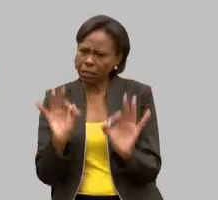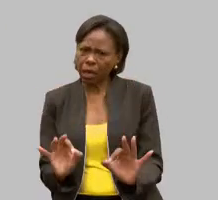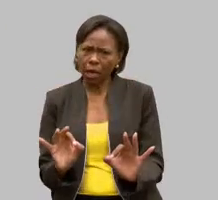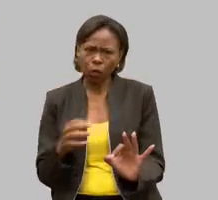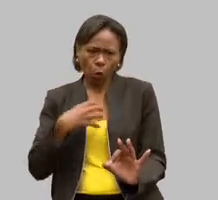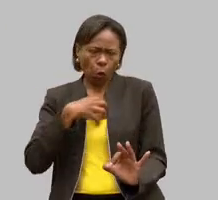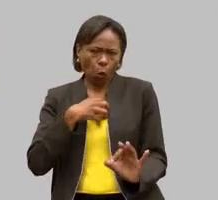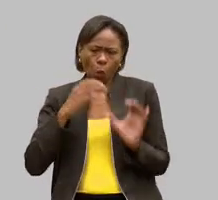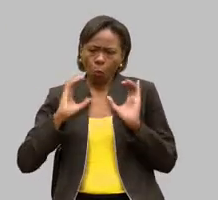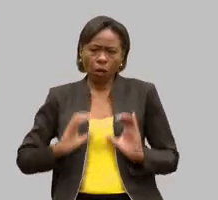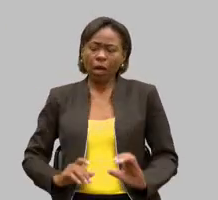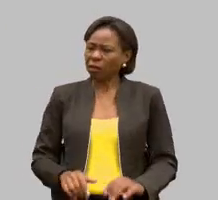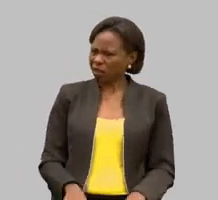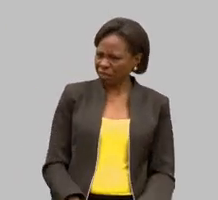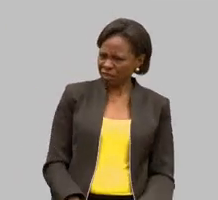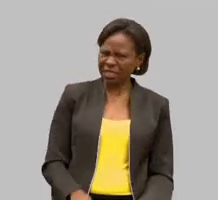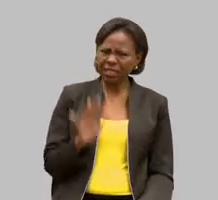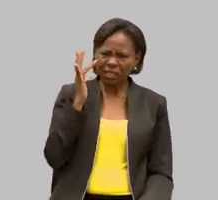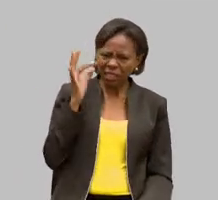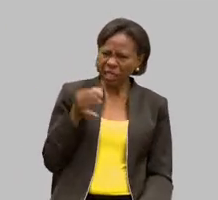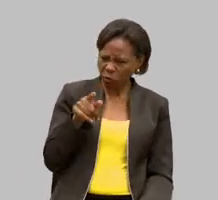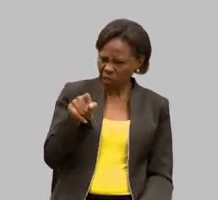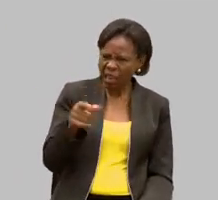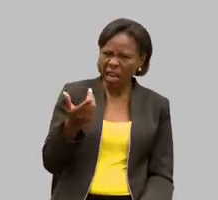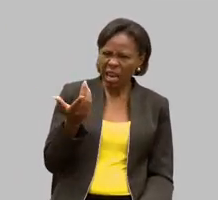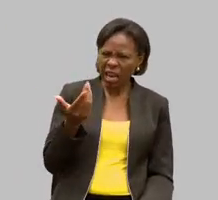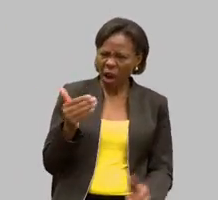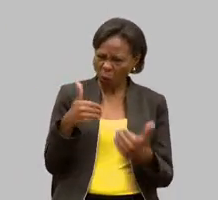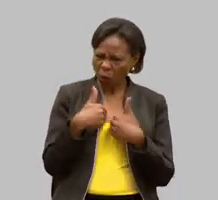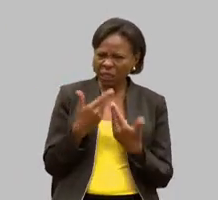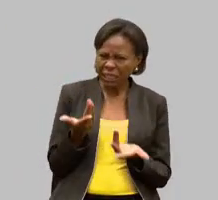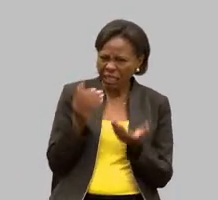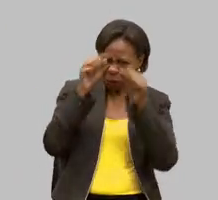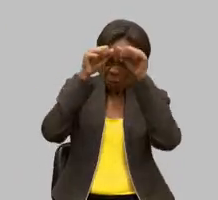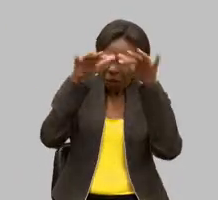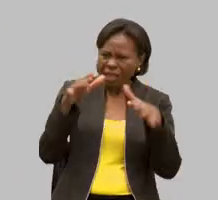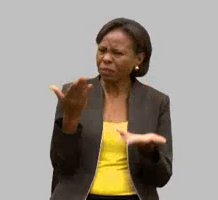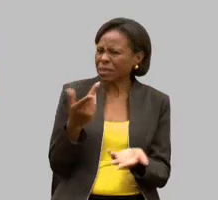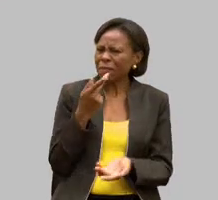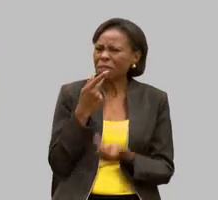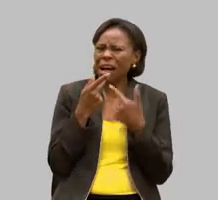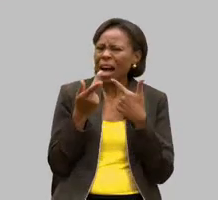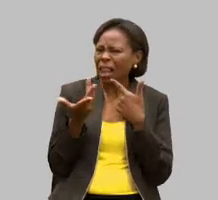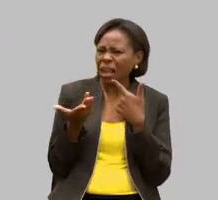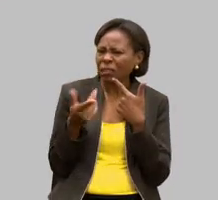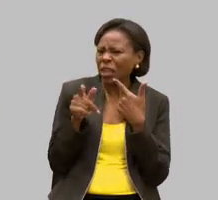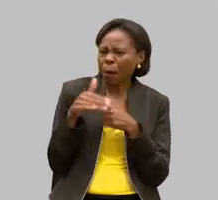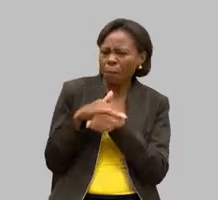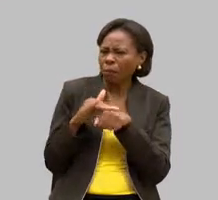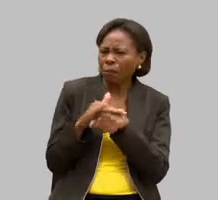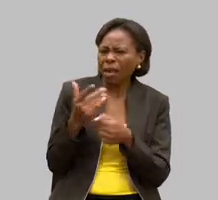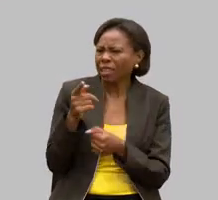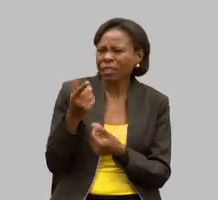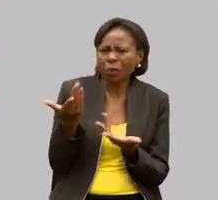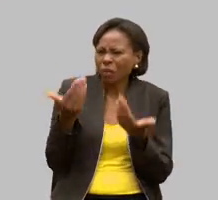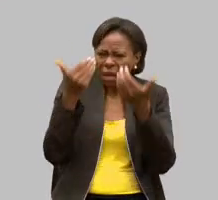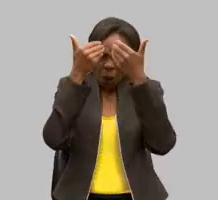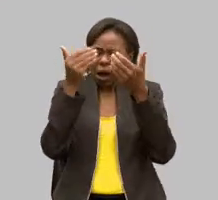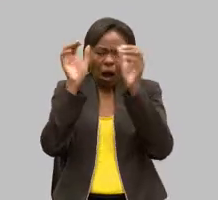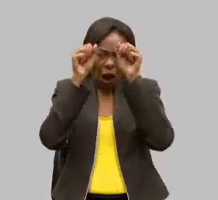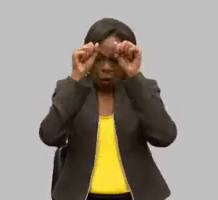é autista mas você fala você conversa porque eu espero de você o pior então a partir do momento que você muda essa